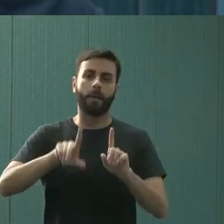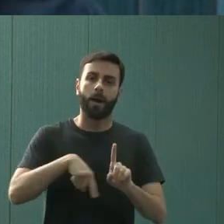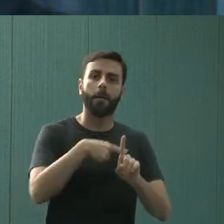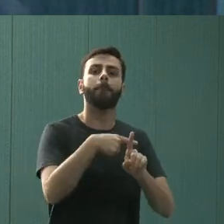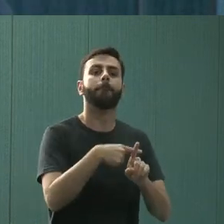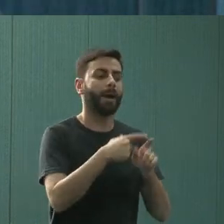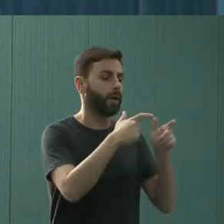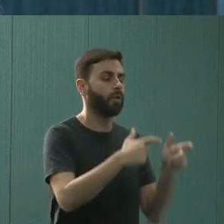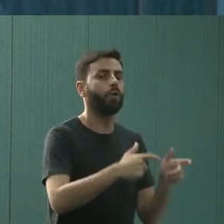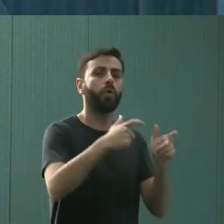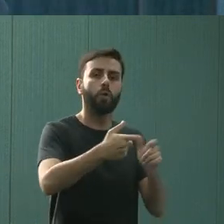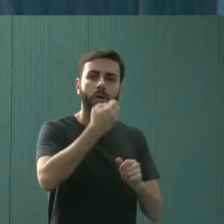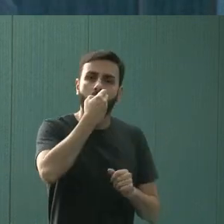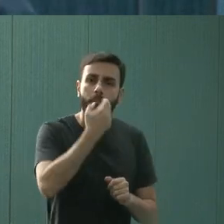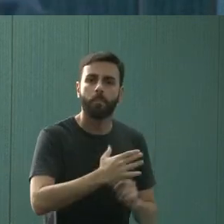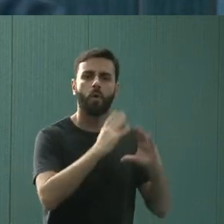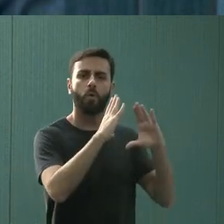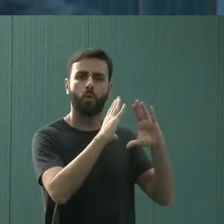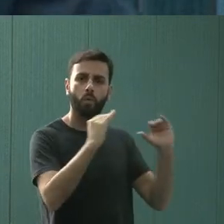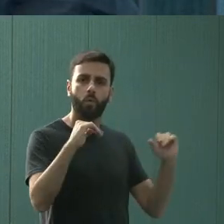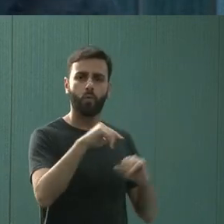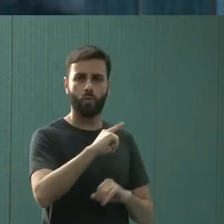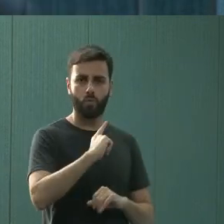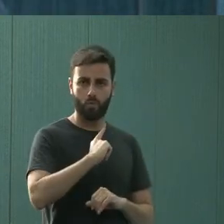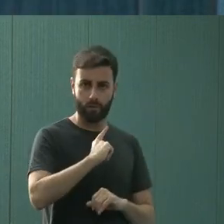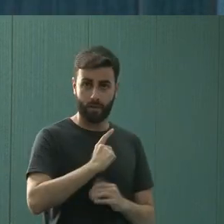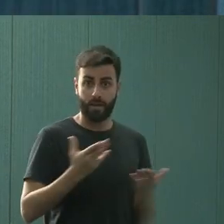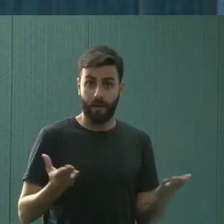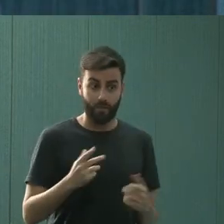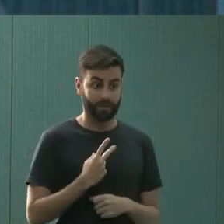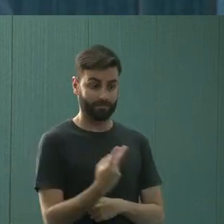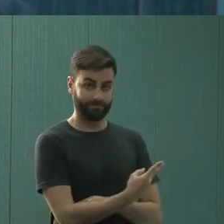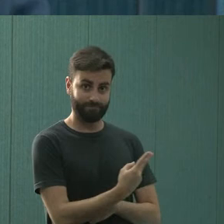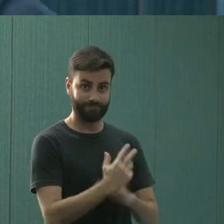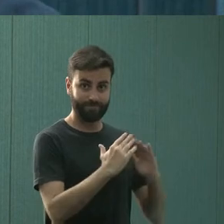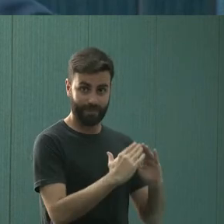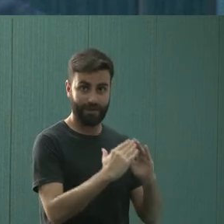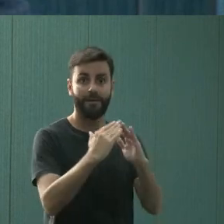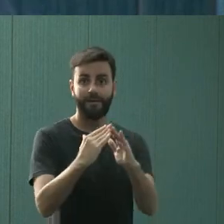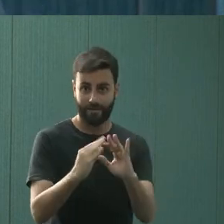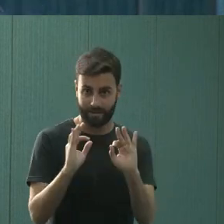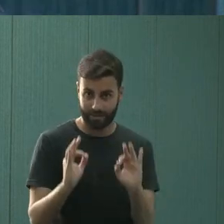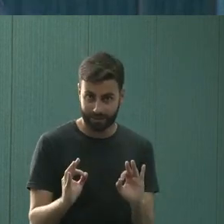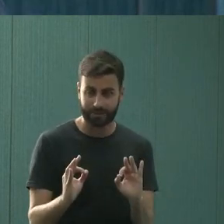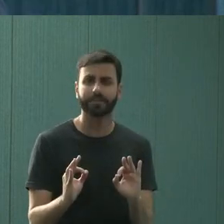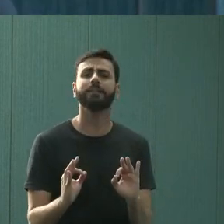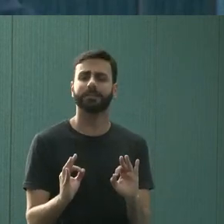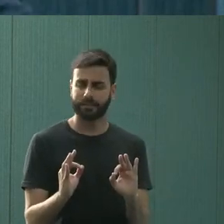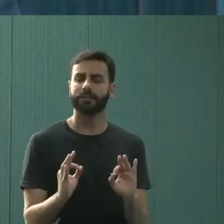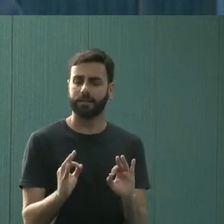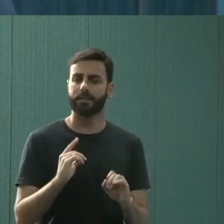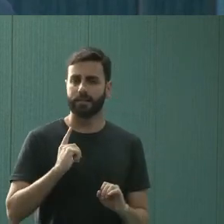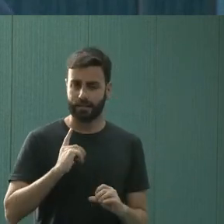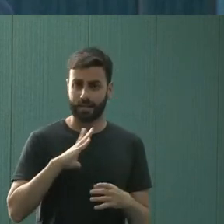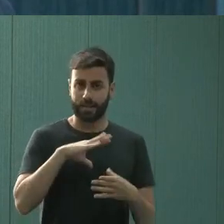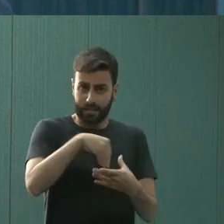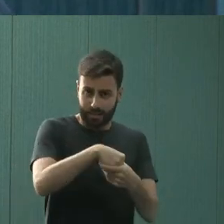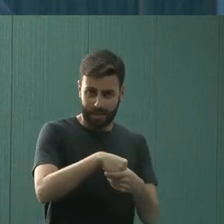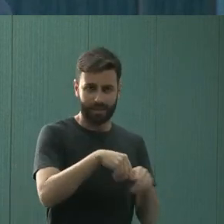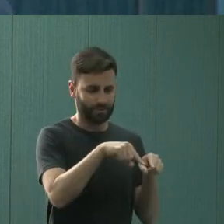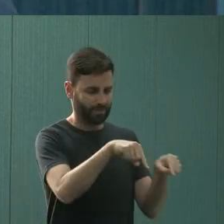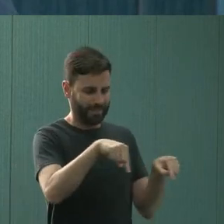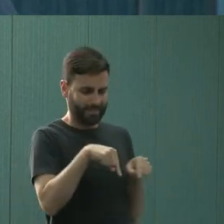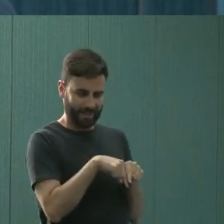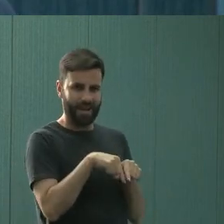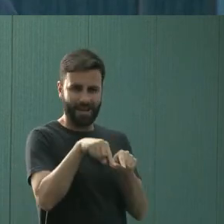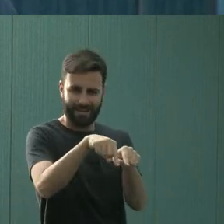de ter um local mais adequado. Agora nós temos duas casas e quase todas as salas utilizadas